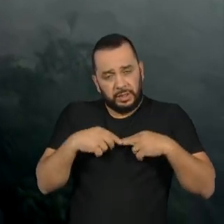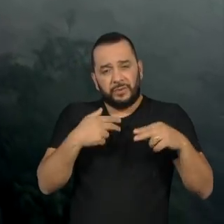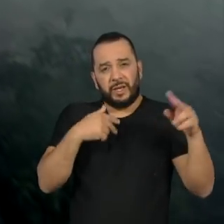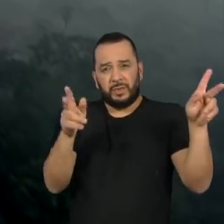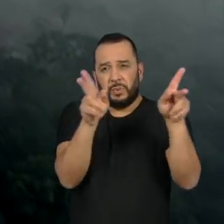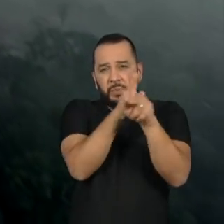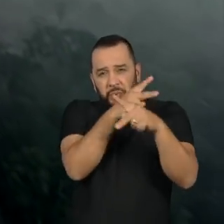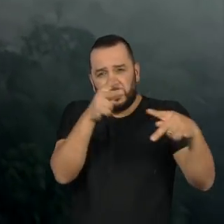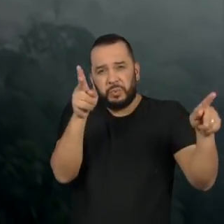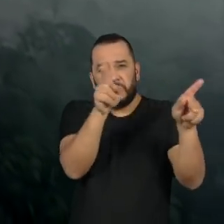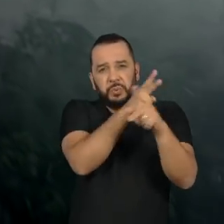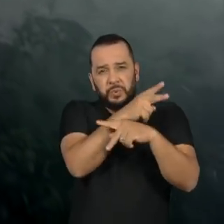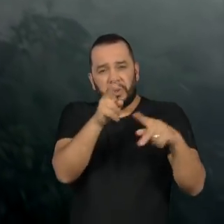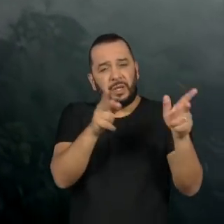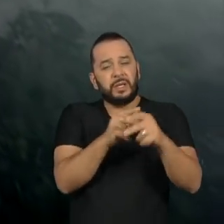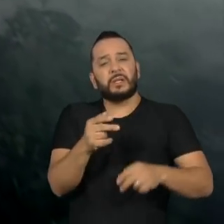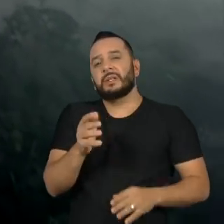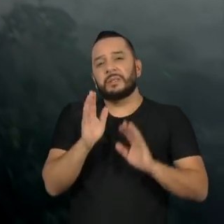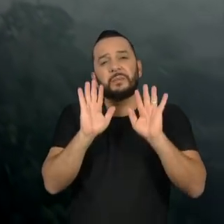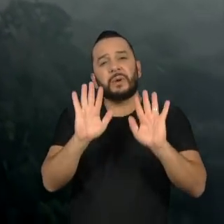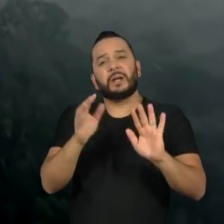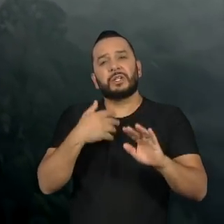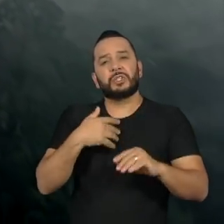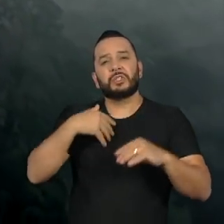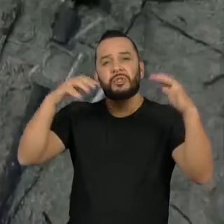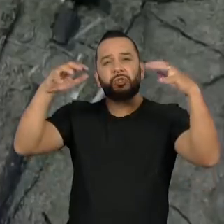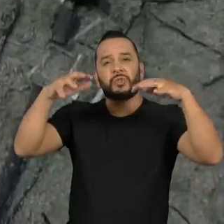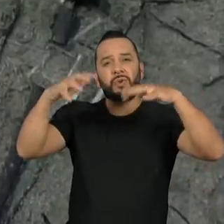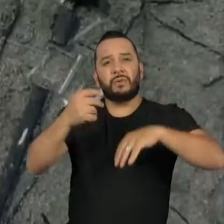uma quantidade menor de chuvas na região central.